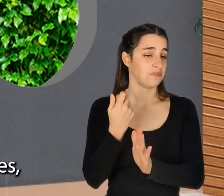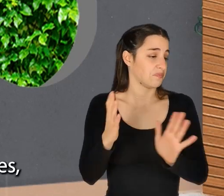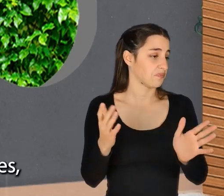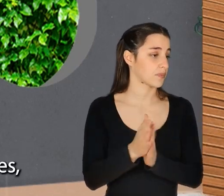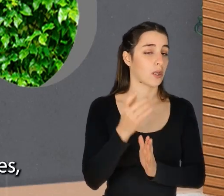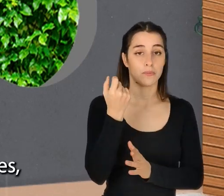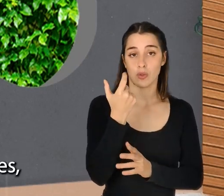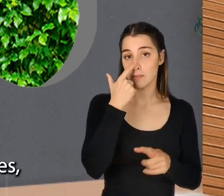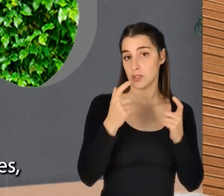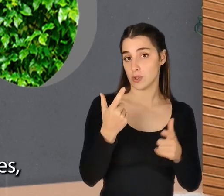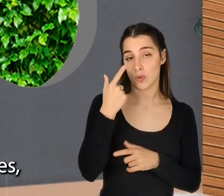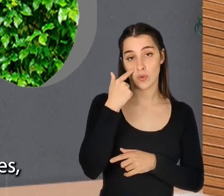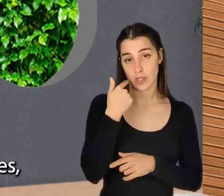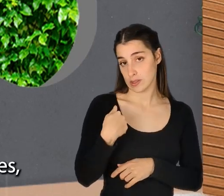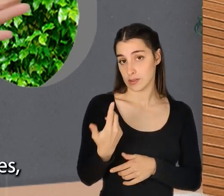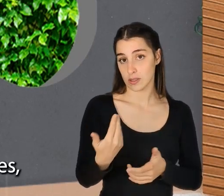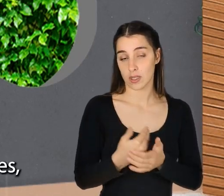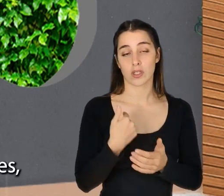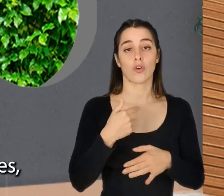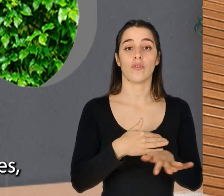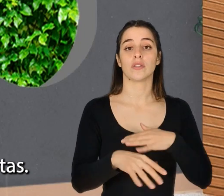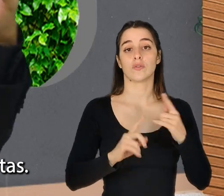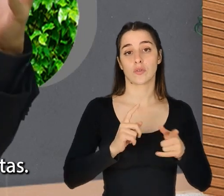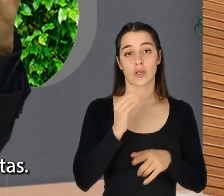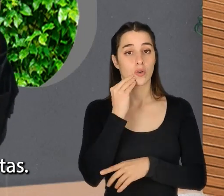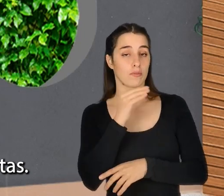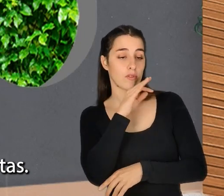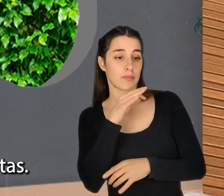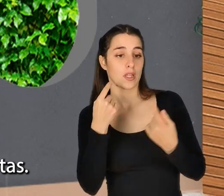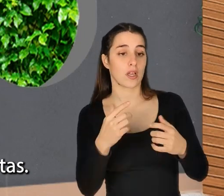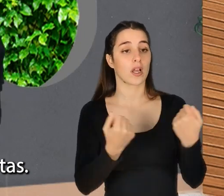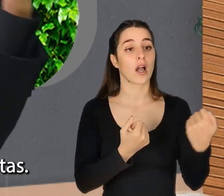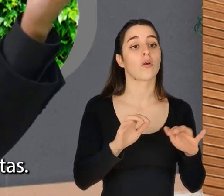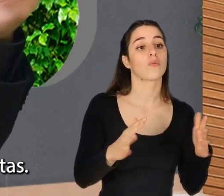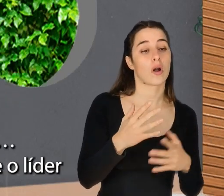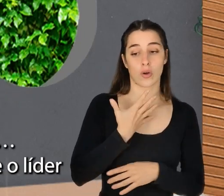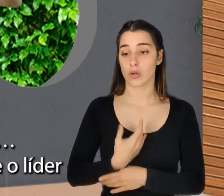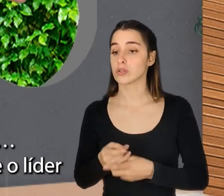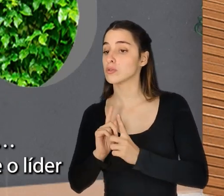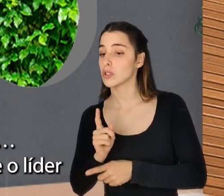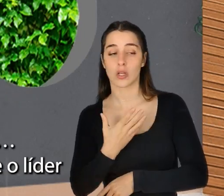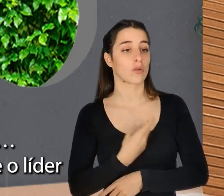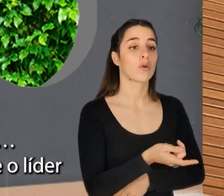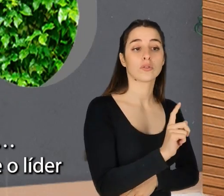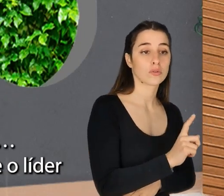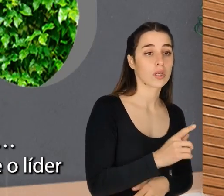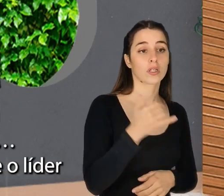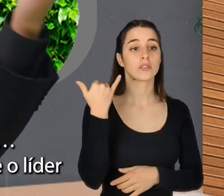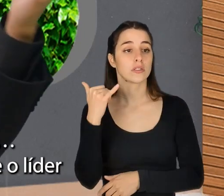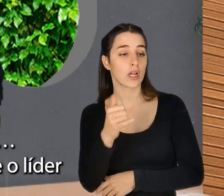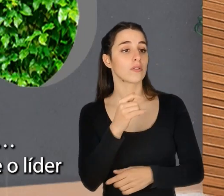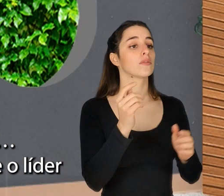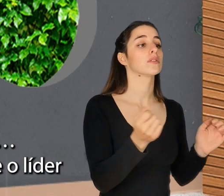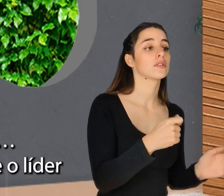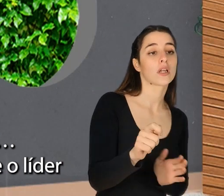muito pouca gente sabe quem é que tu és, o que é que fazes, como é que é a família, que carro é que tens, o que é que gostas, gostas de ténis, gostas de surf,